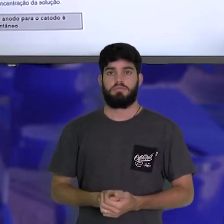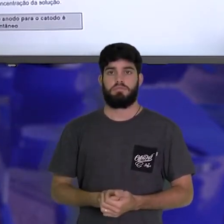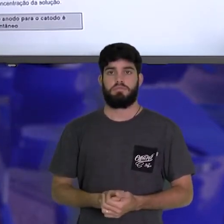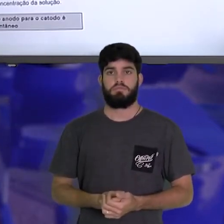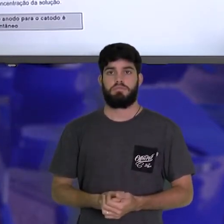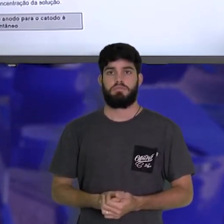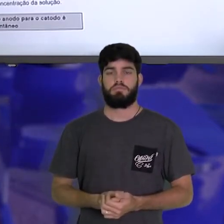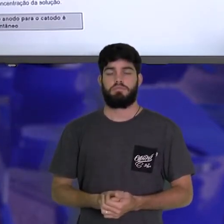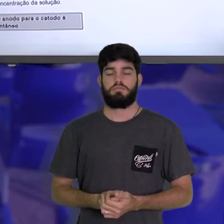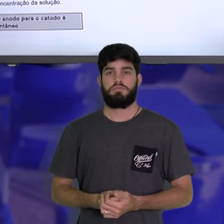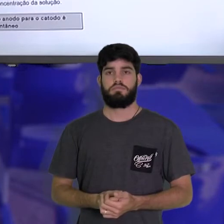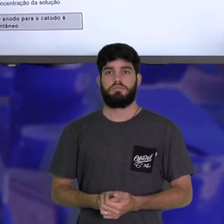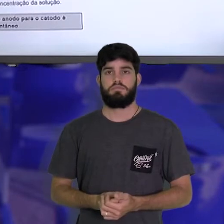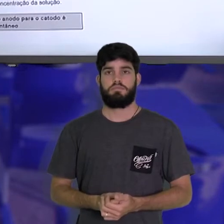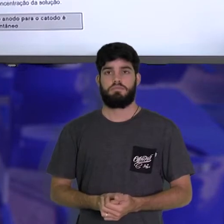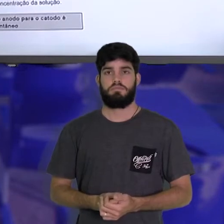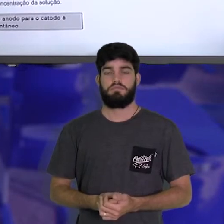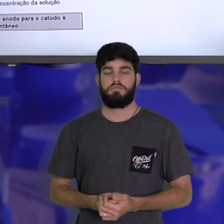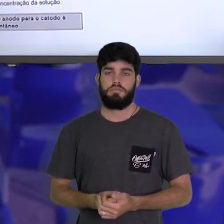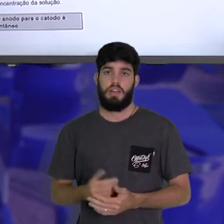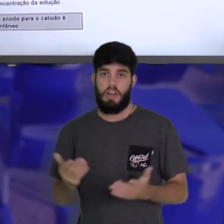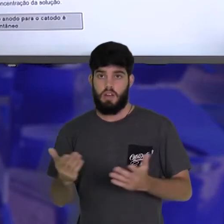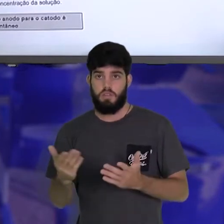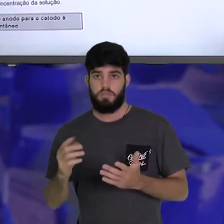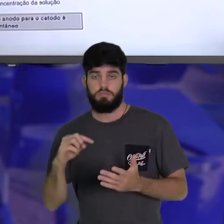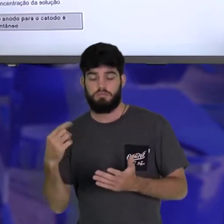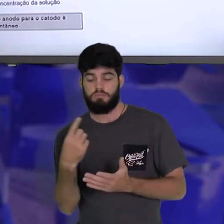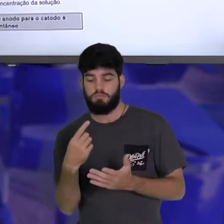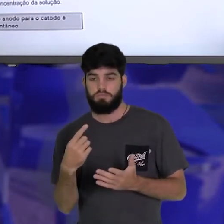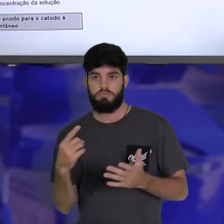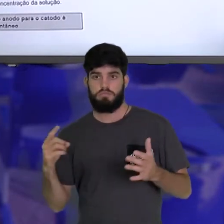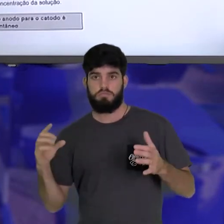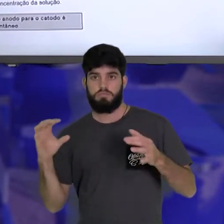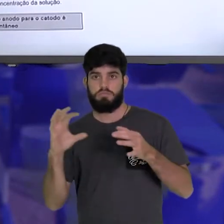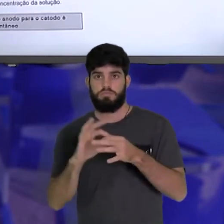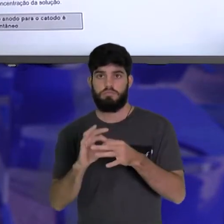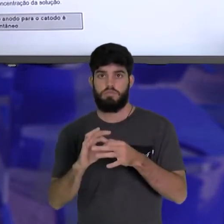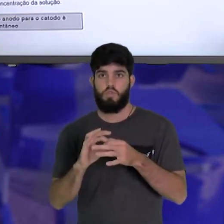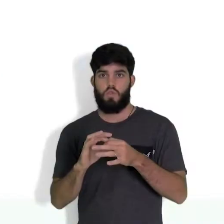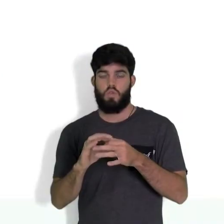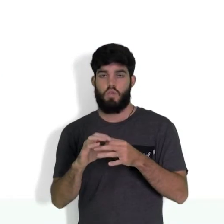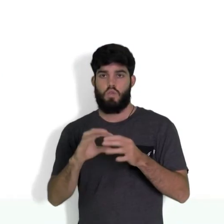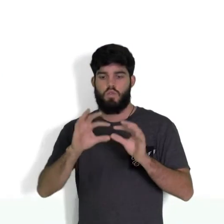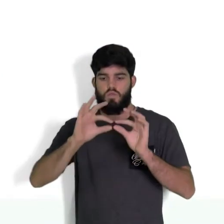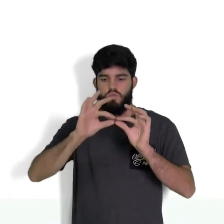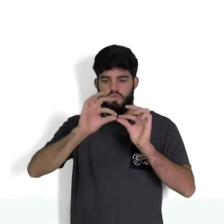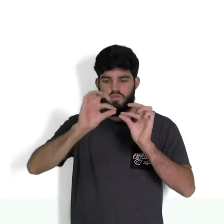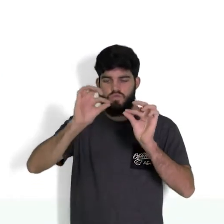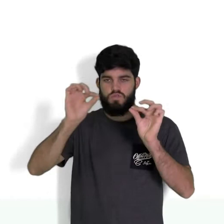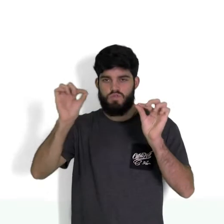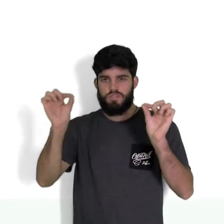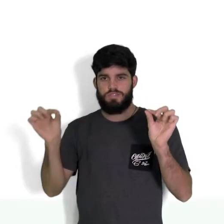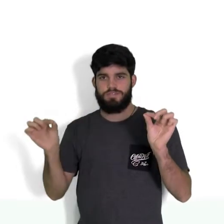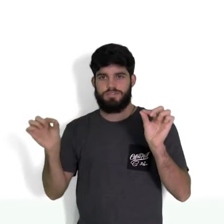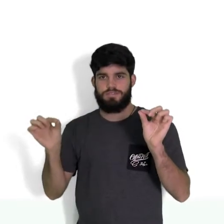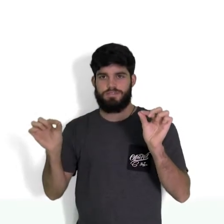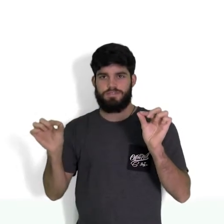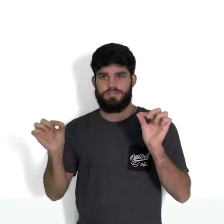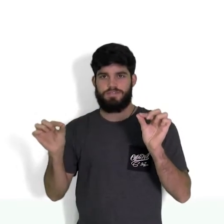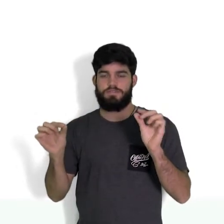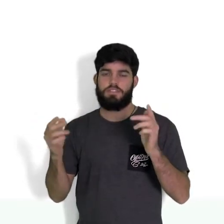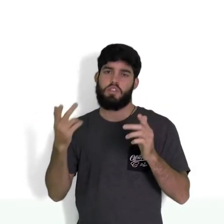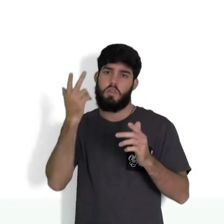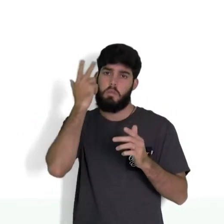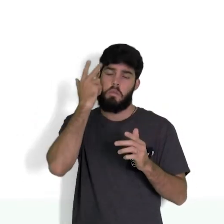semicélulas. Vamos interligar por um fio condutor. Geralmente, esse fio é de